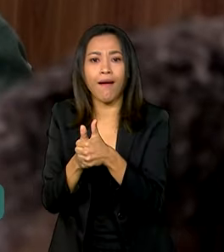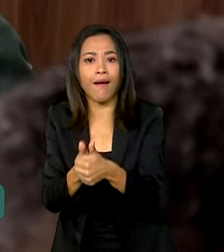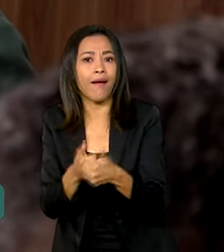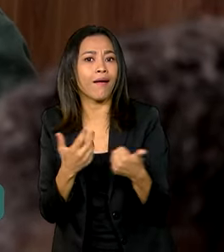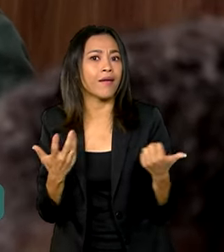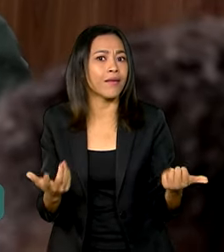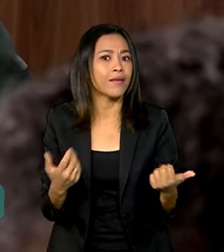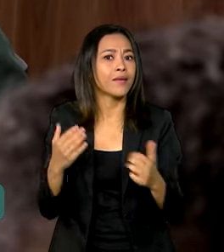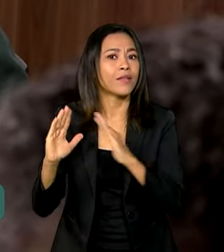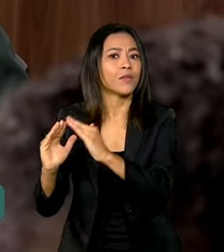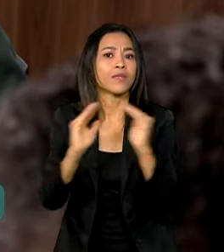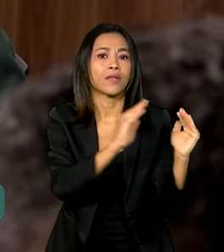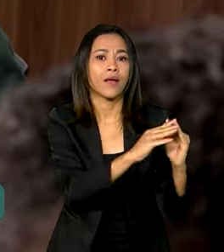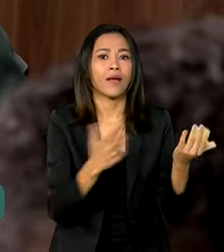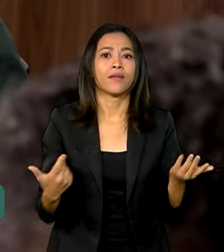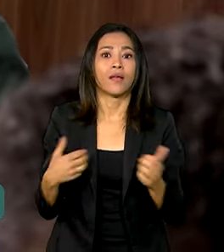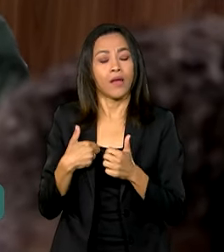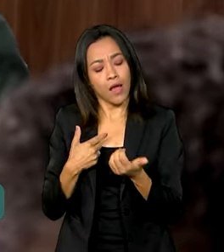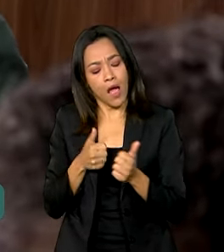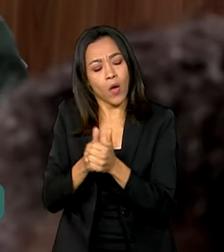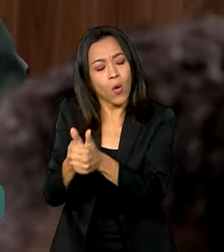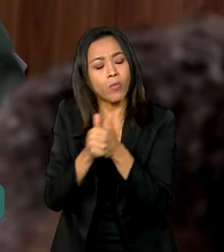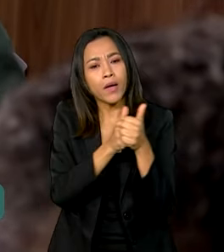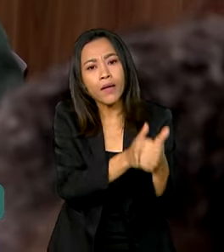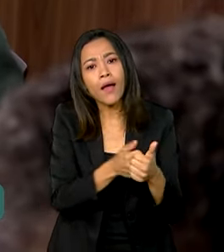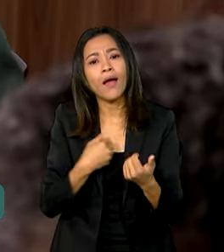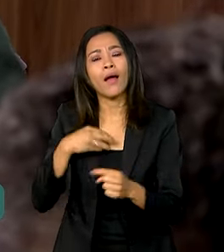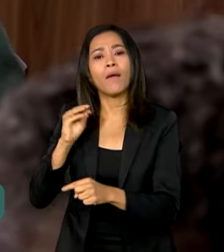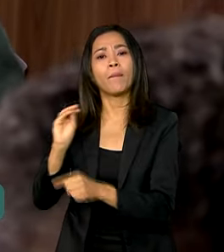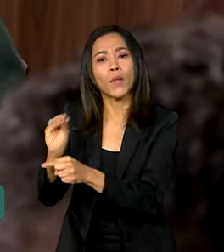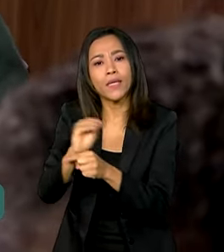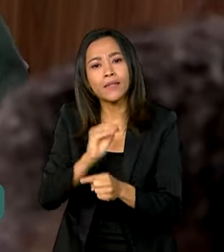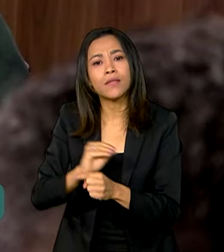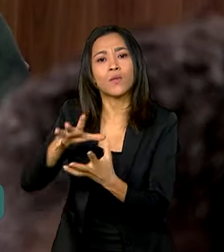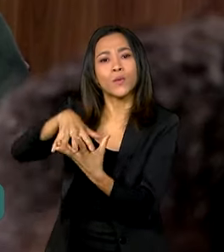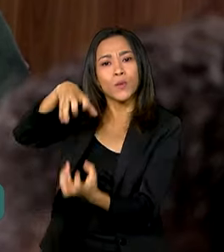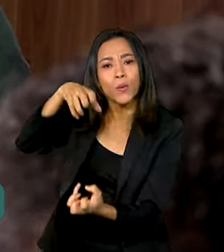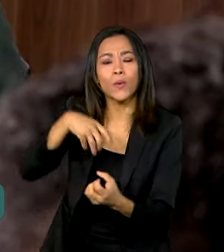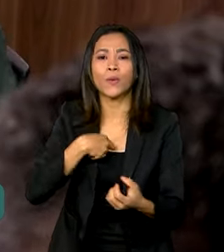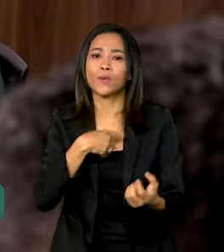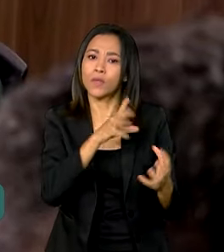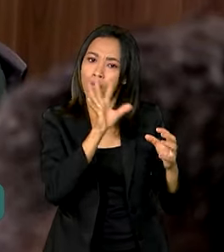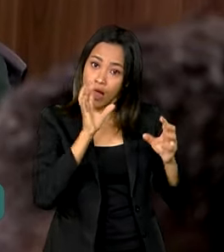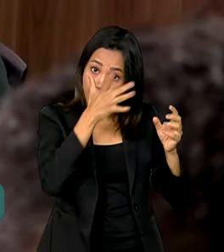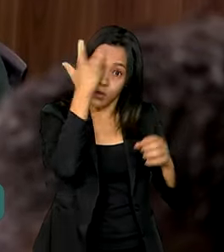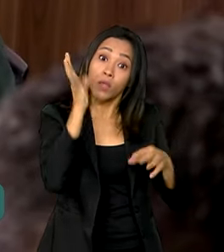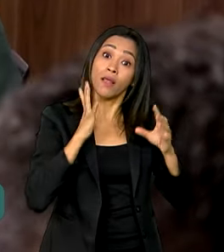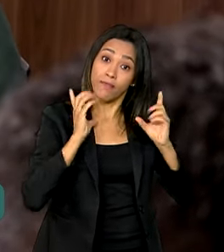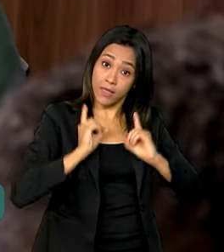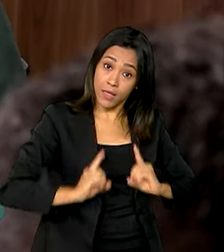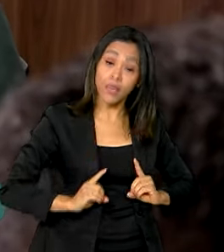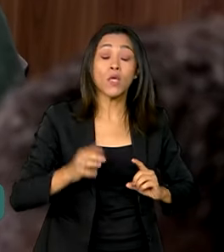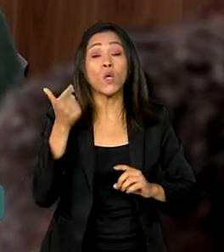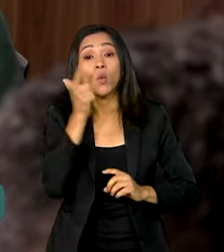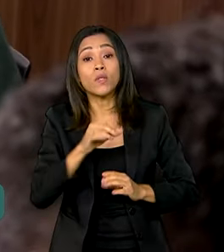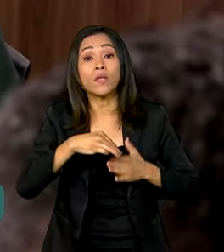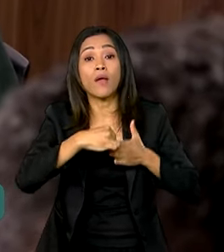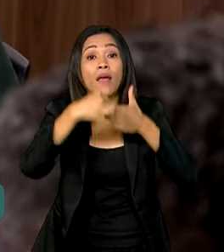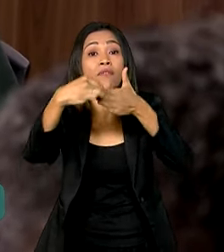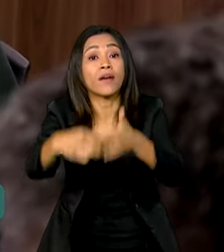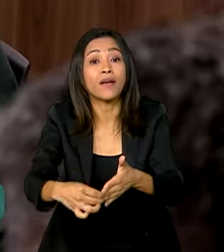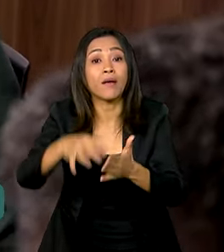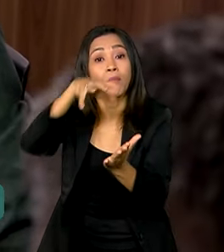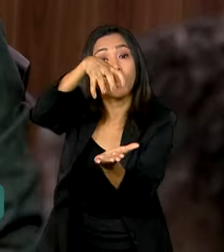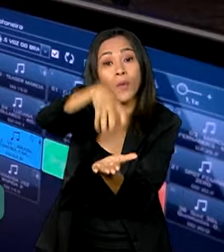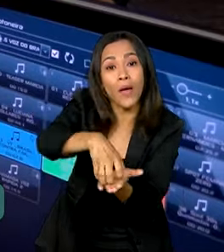de proteção ao idoso e à pessoa com deficiência no domicílio. Eu consigo encaminhar para o Serviço de Convivência